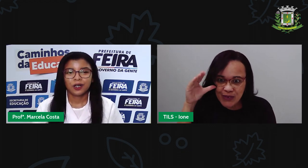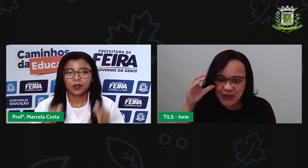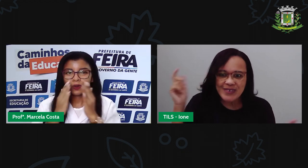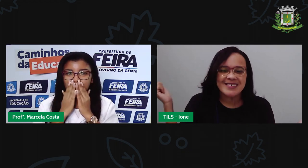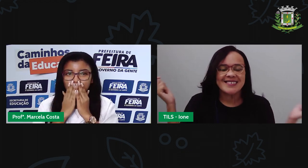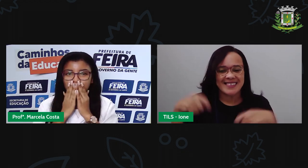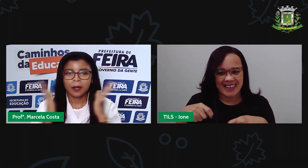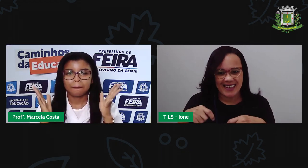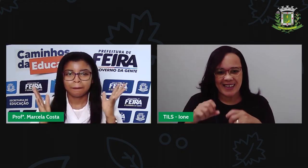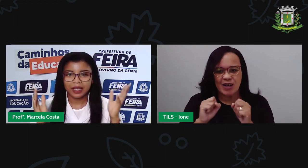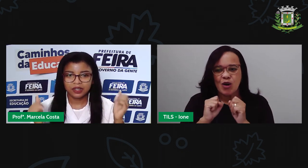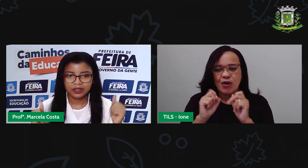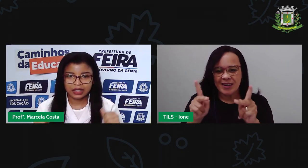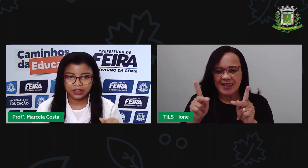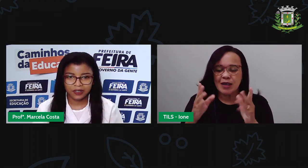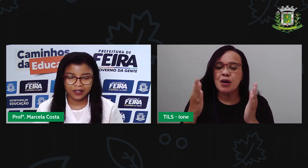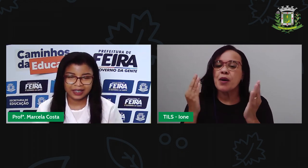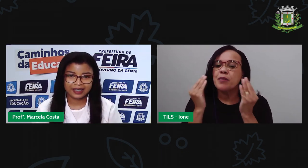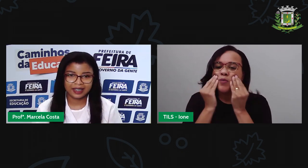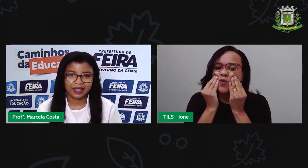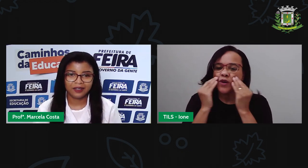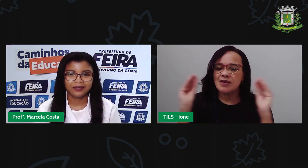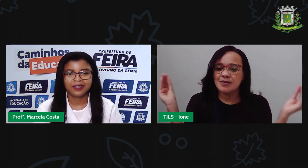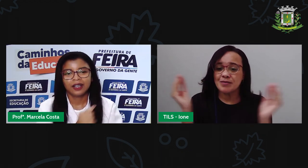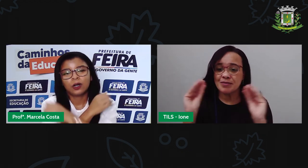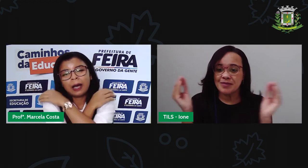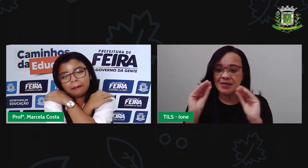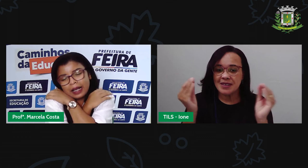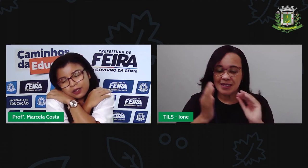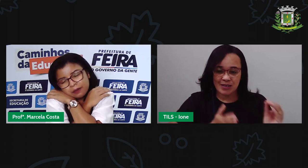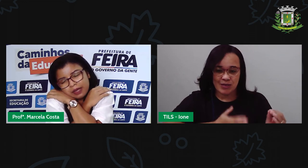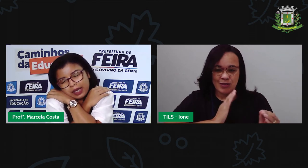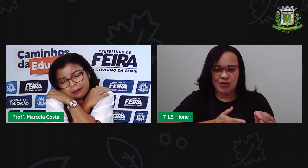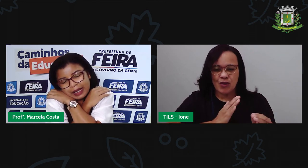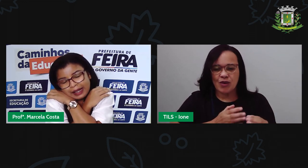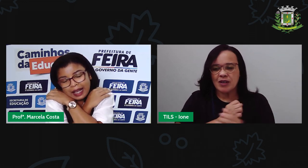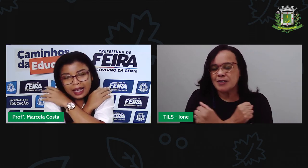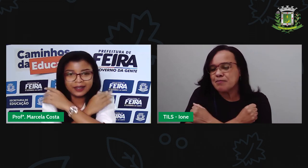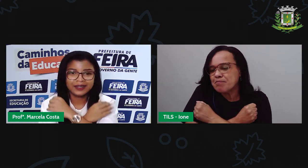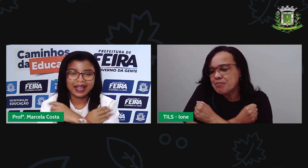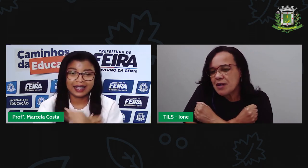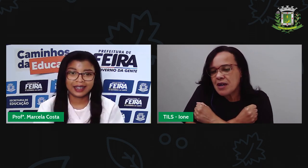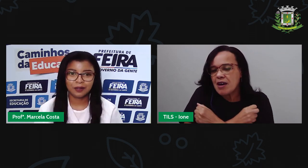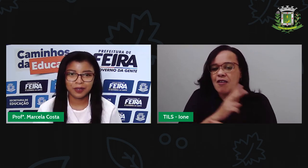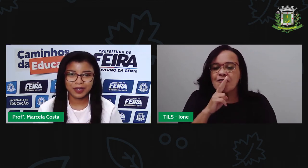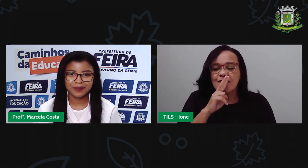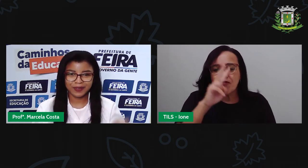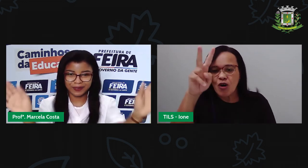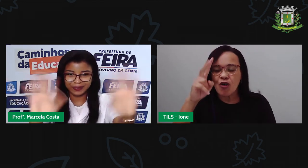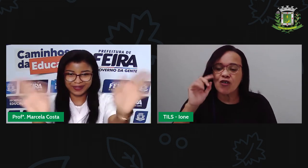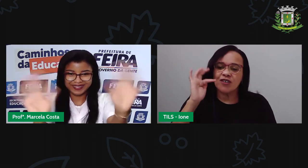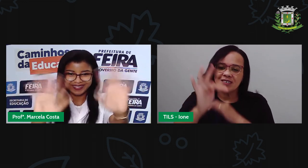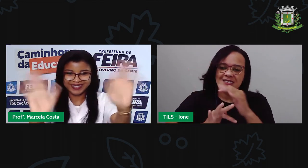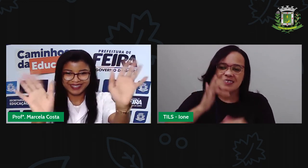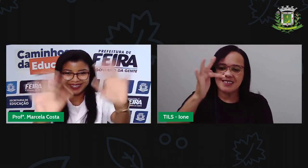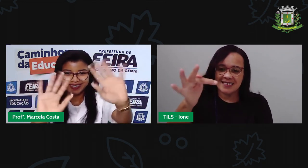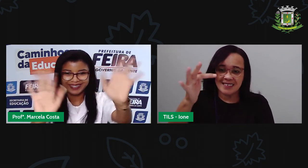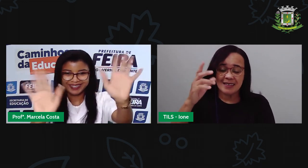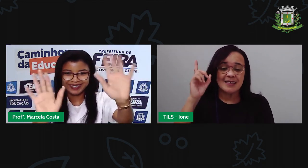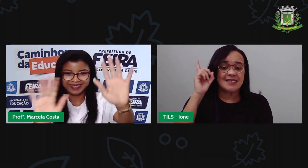Tá? Beijo grande no coração, abraço bem apertado, até o próximo encontro.